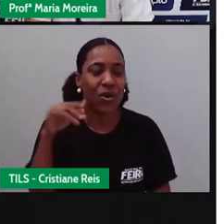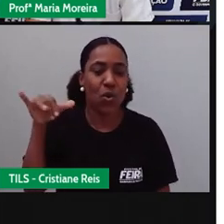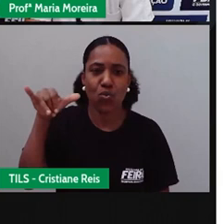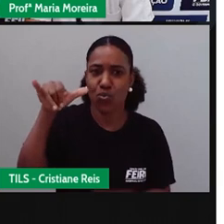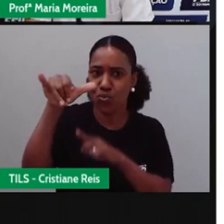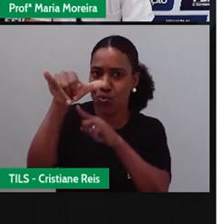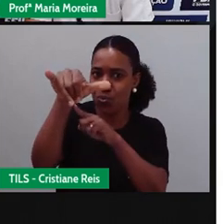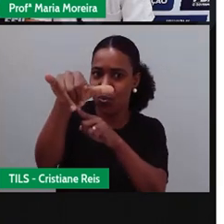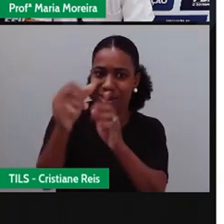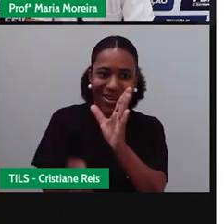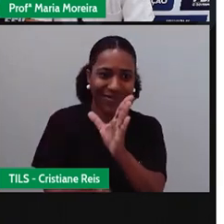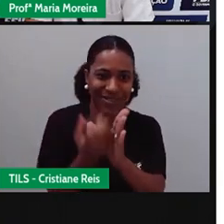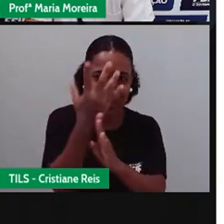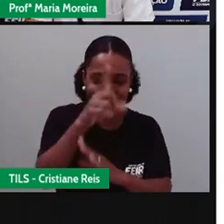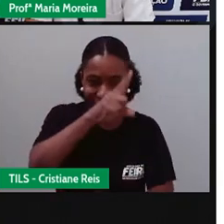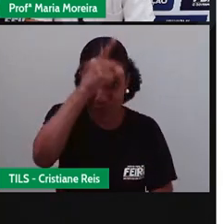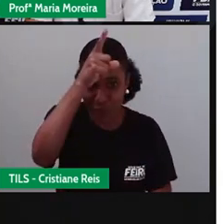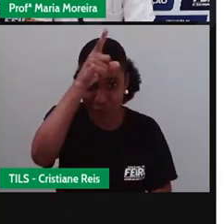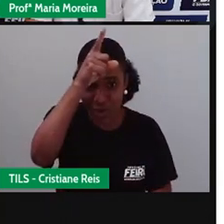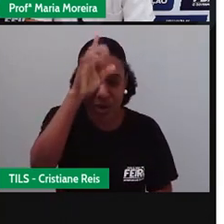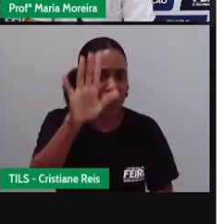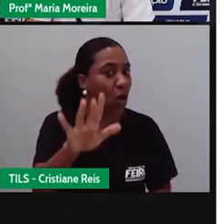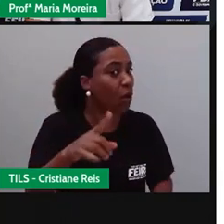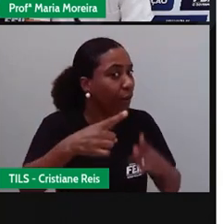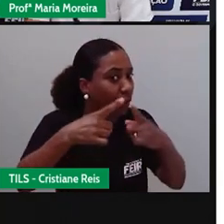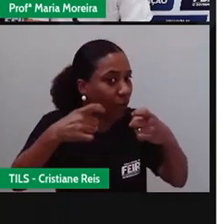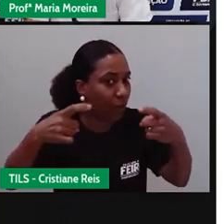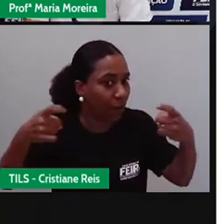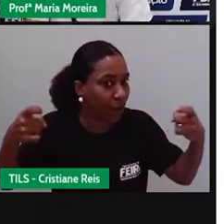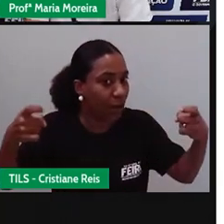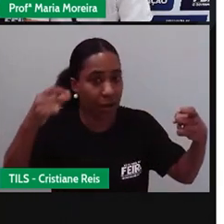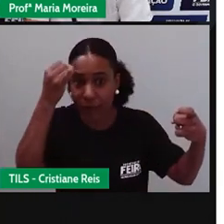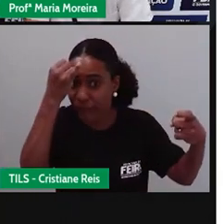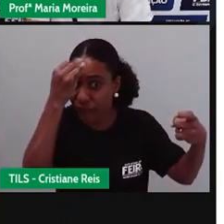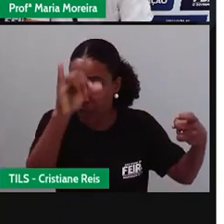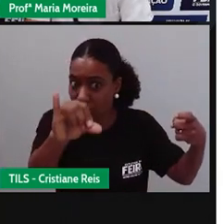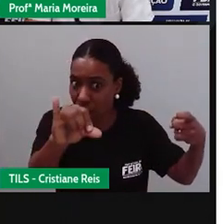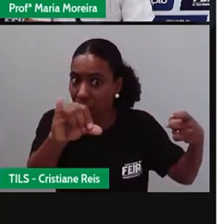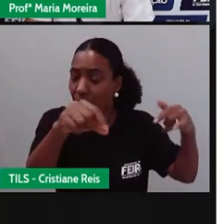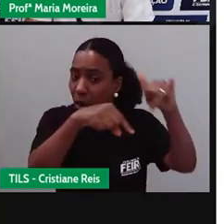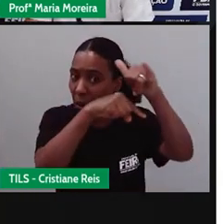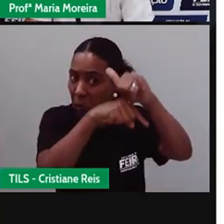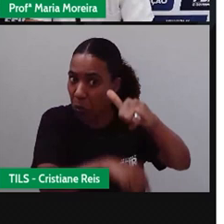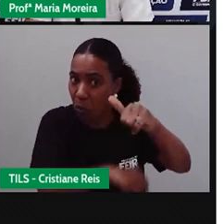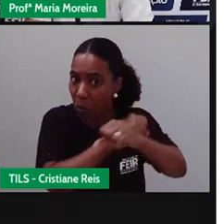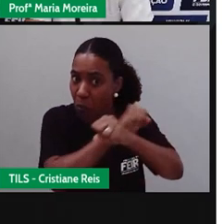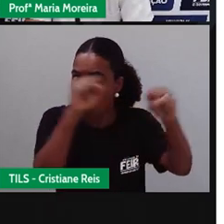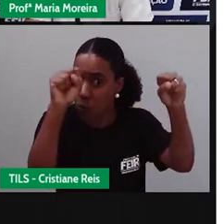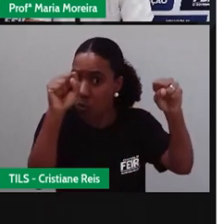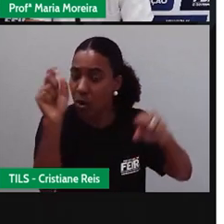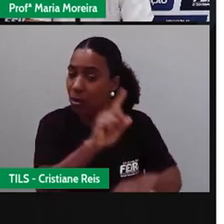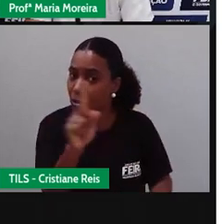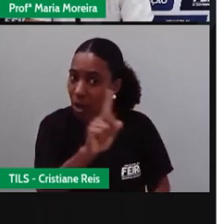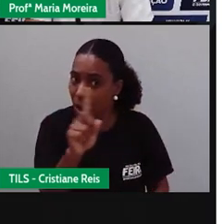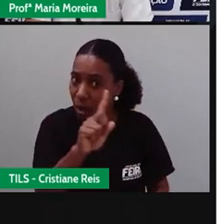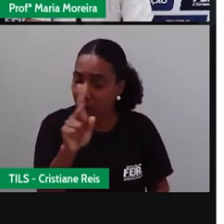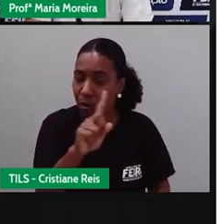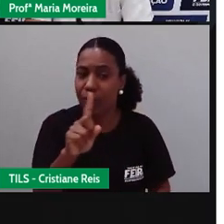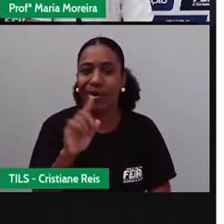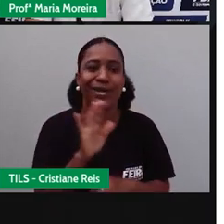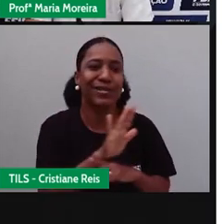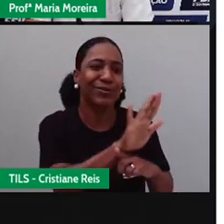que é utilizado sim, mas ainda bem que essa ideia de usar o avião aí como ambulância serviu para salvar muitas vidas, é isso?